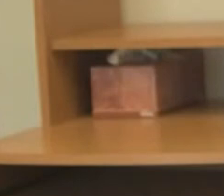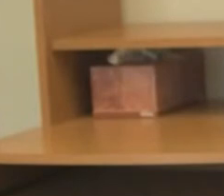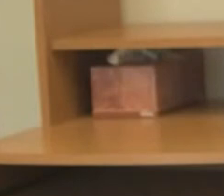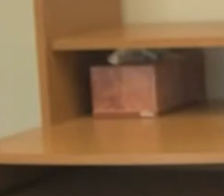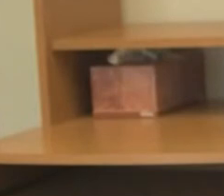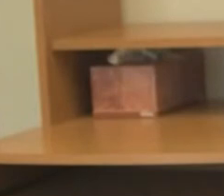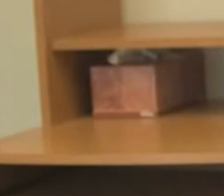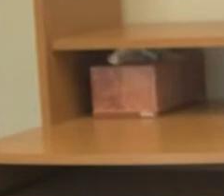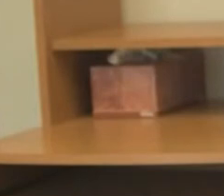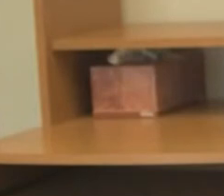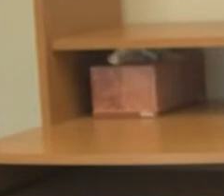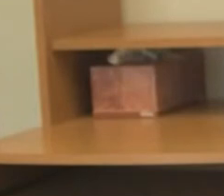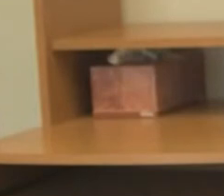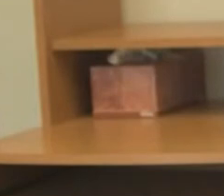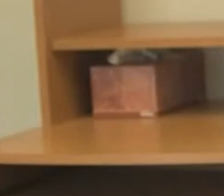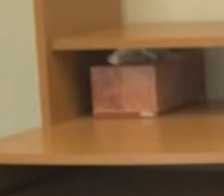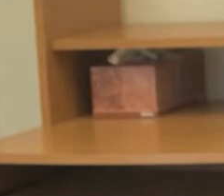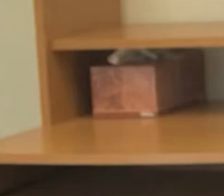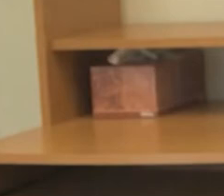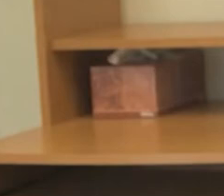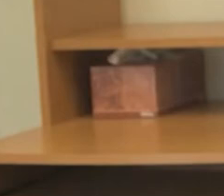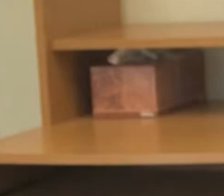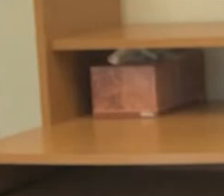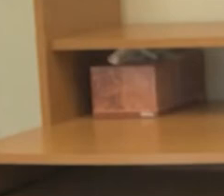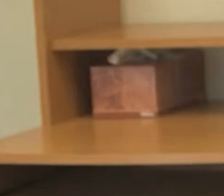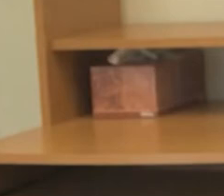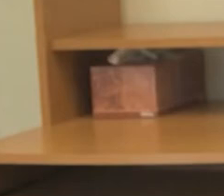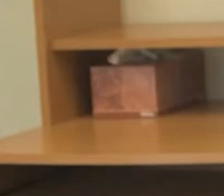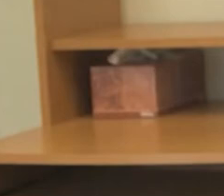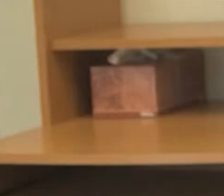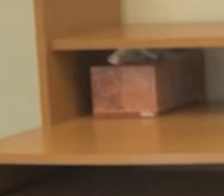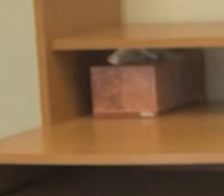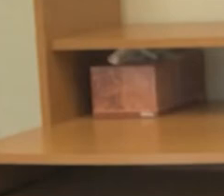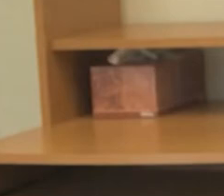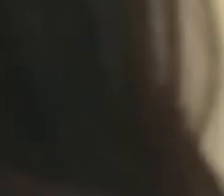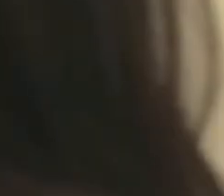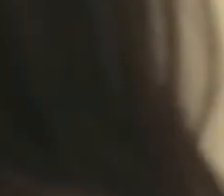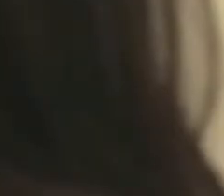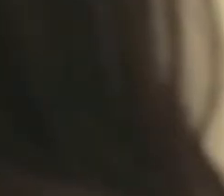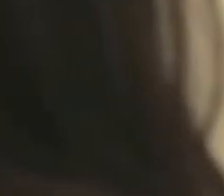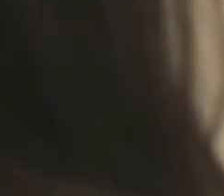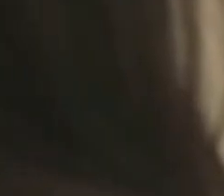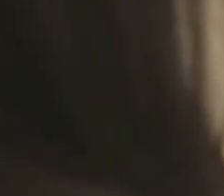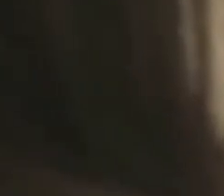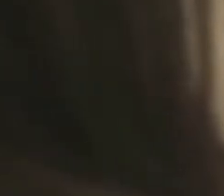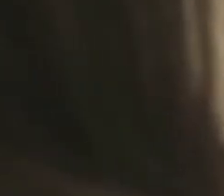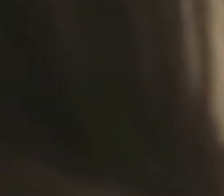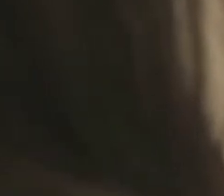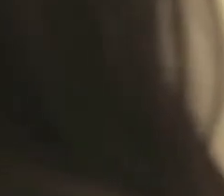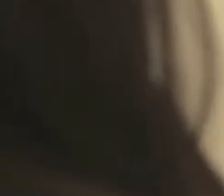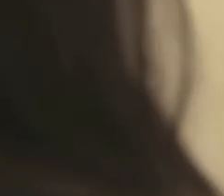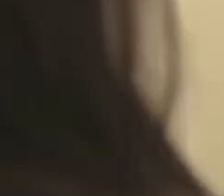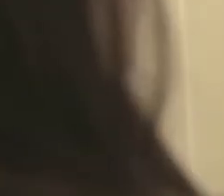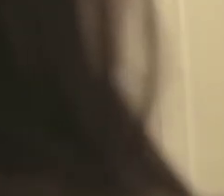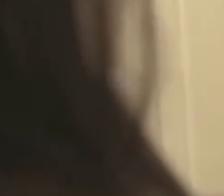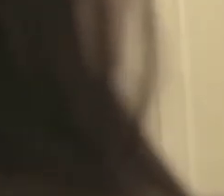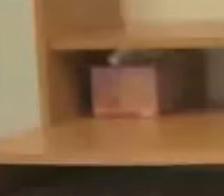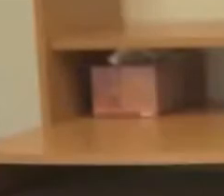Eu amo. horas can you work? From 8 a.m. until 5 p.m. Ok, do you have any questions for me, Mary?